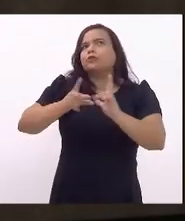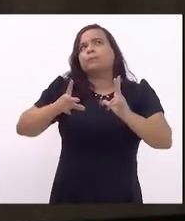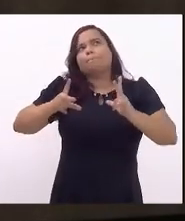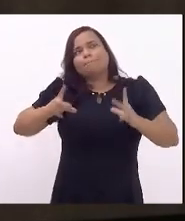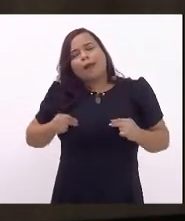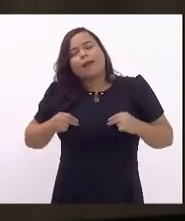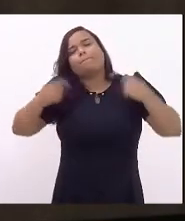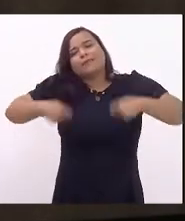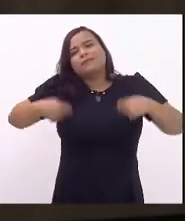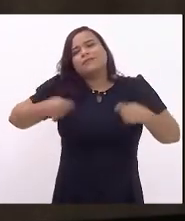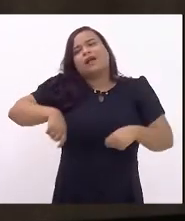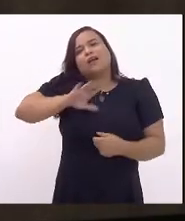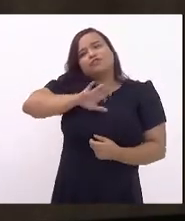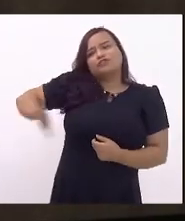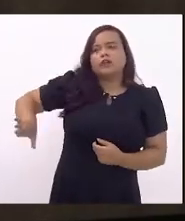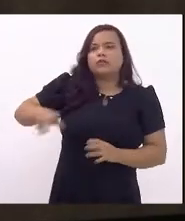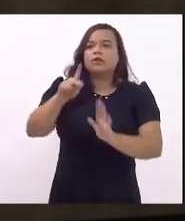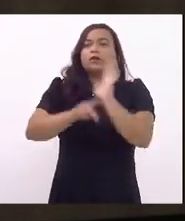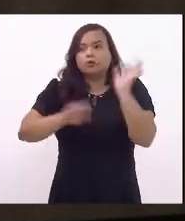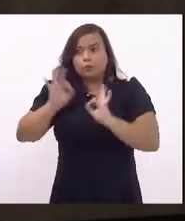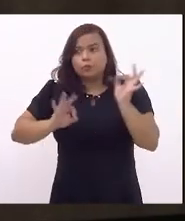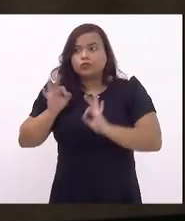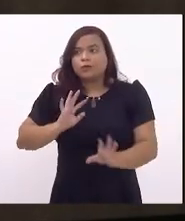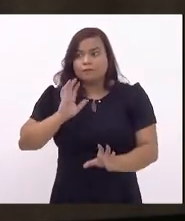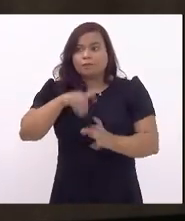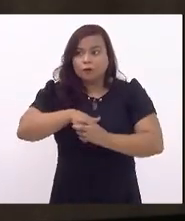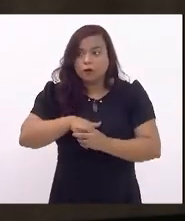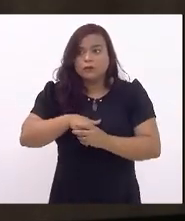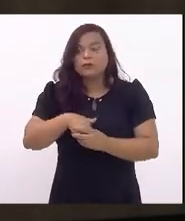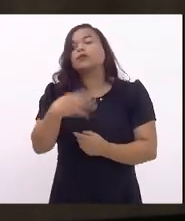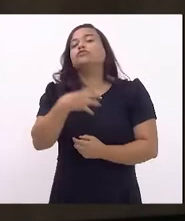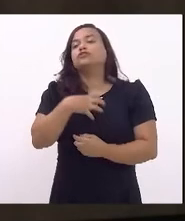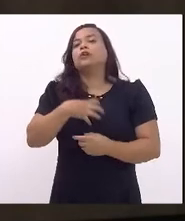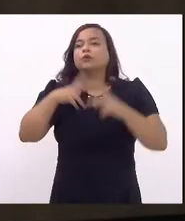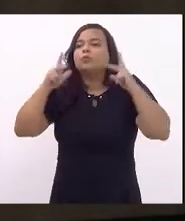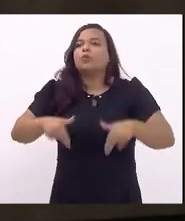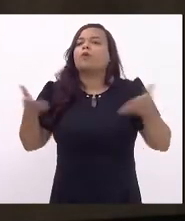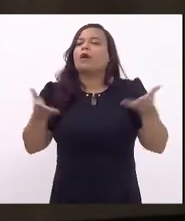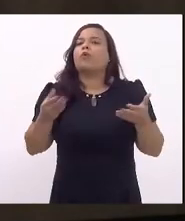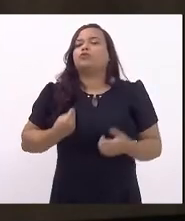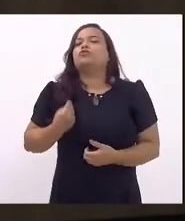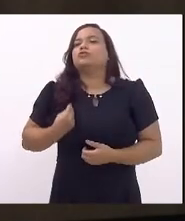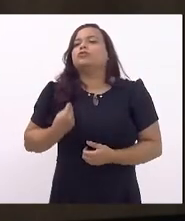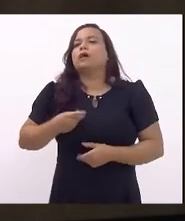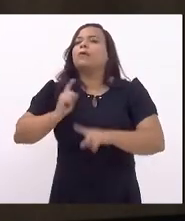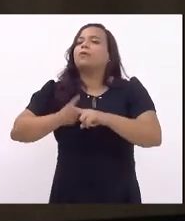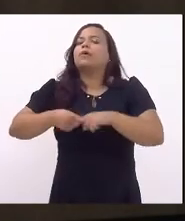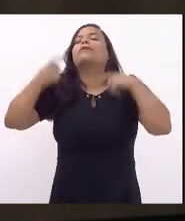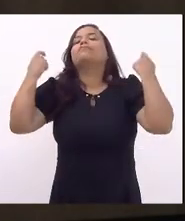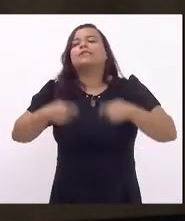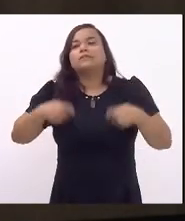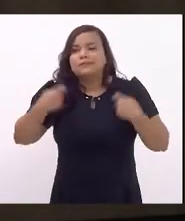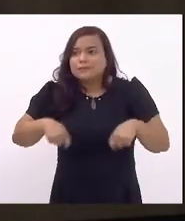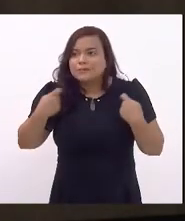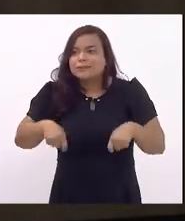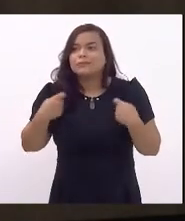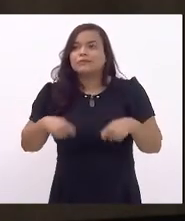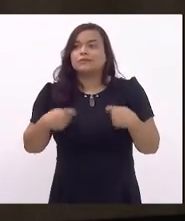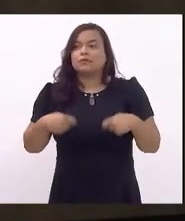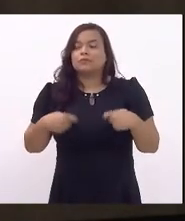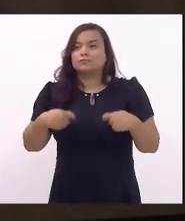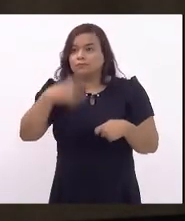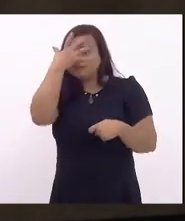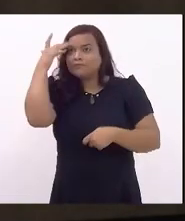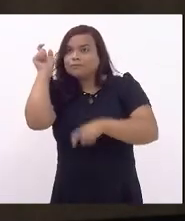rejeitadas e o projeto ser votado na forma que está hoje, presidente, porque é necessário que essas